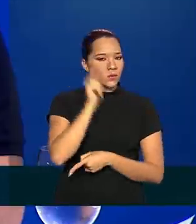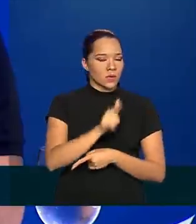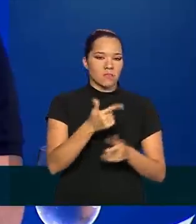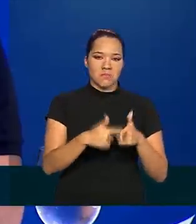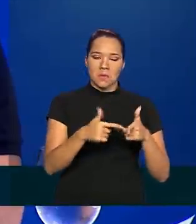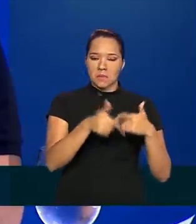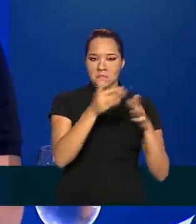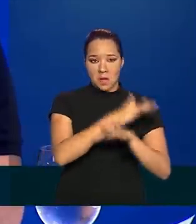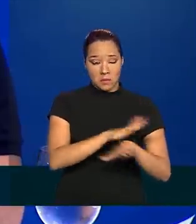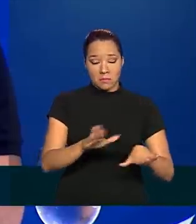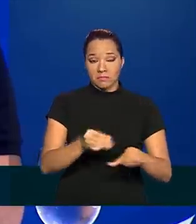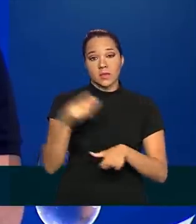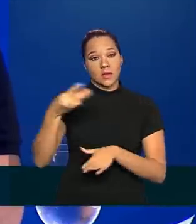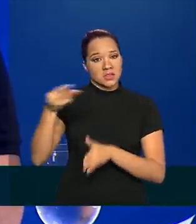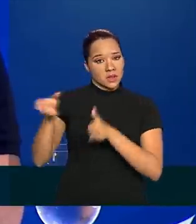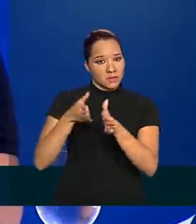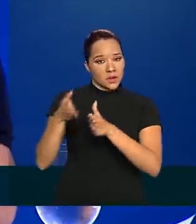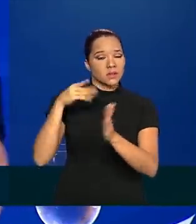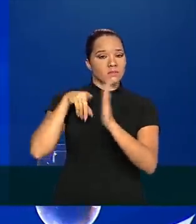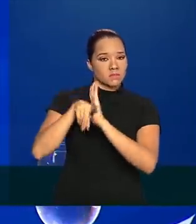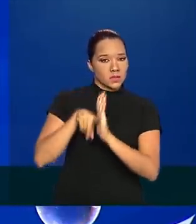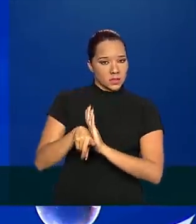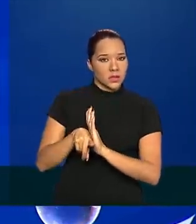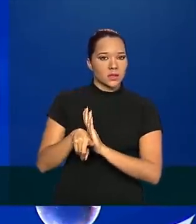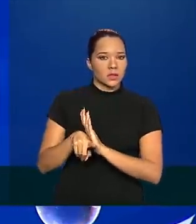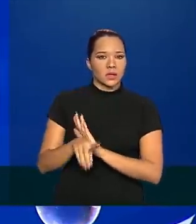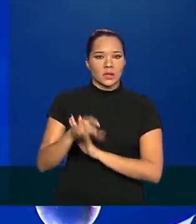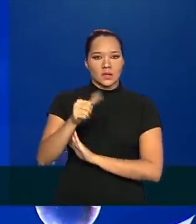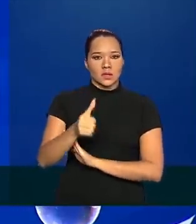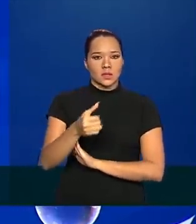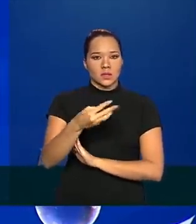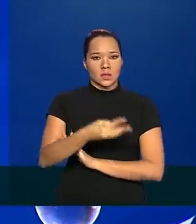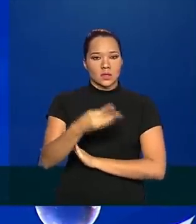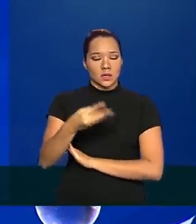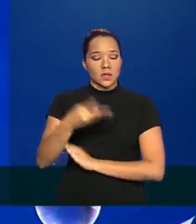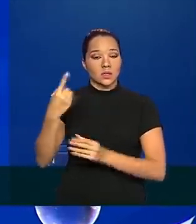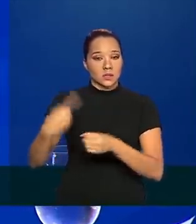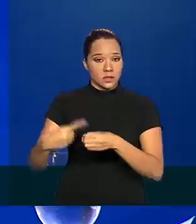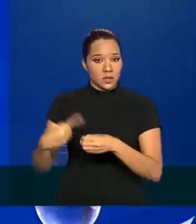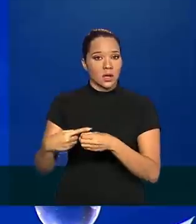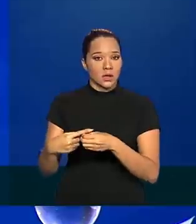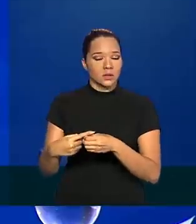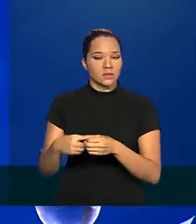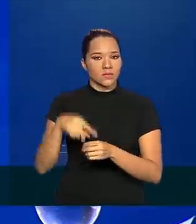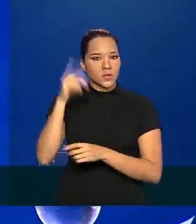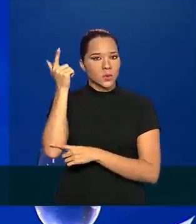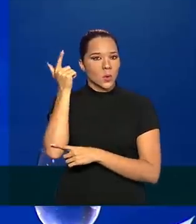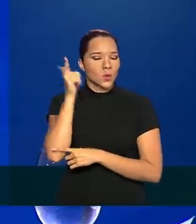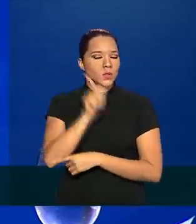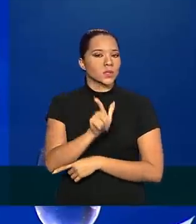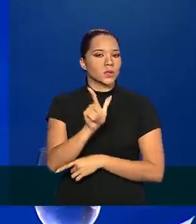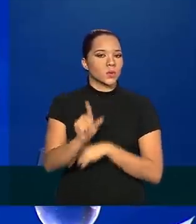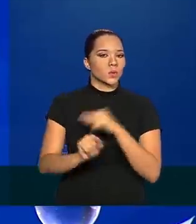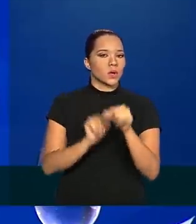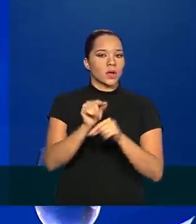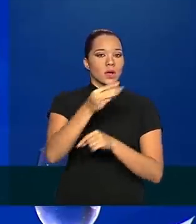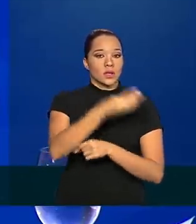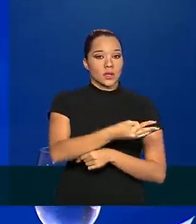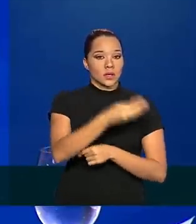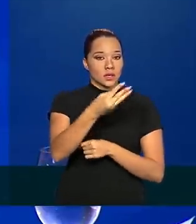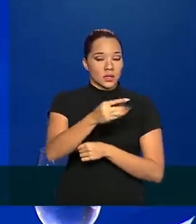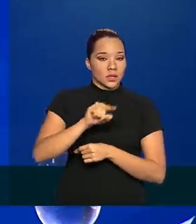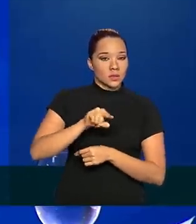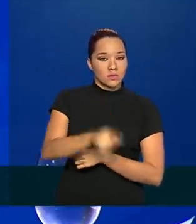Tanto que na terceira fase da pesquisa, das 133 cidades, nós conseguimos 33